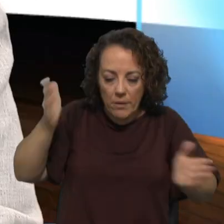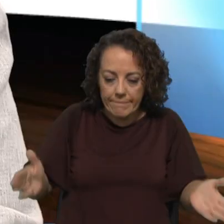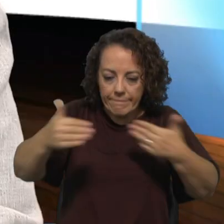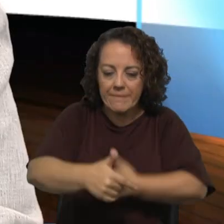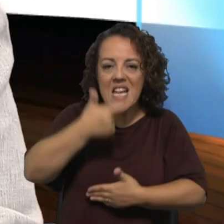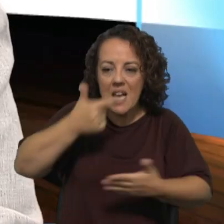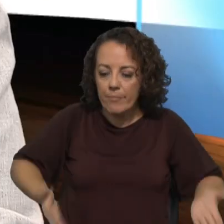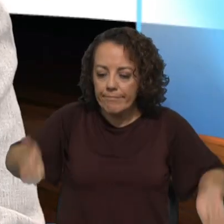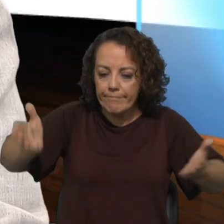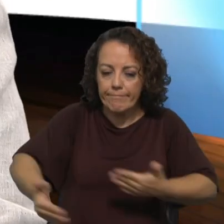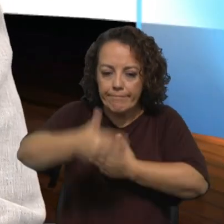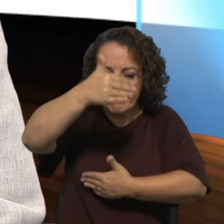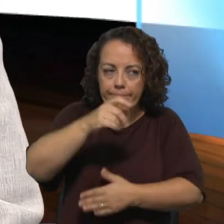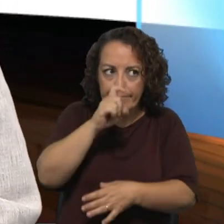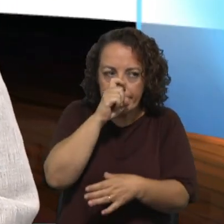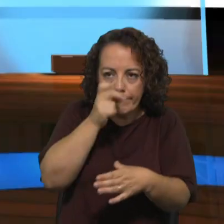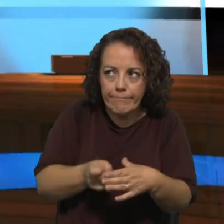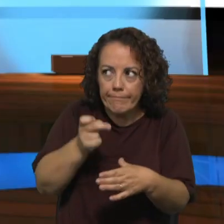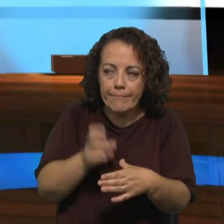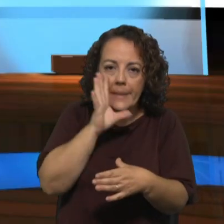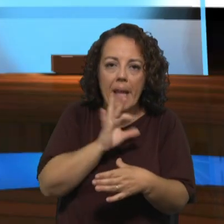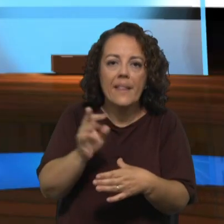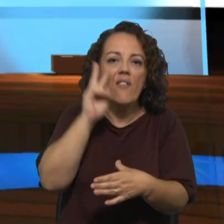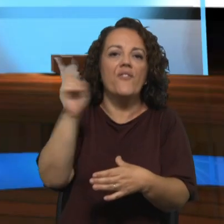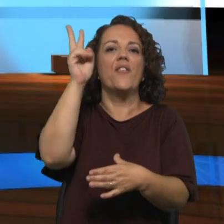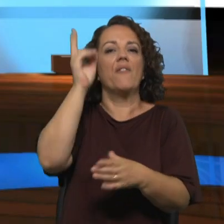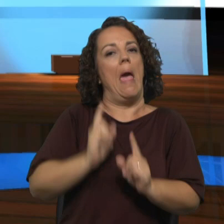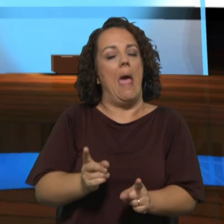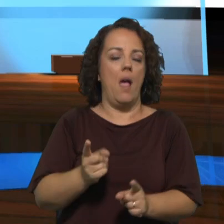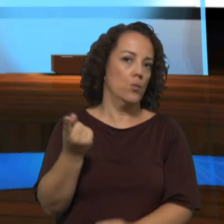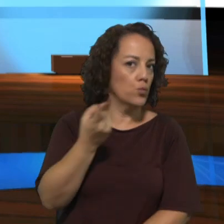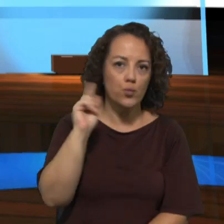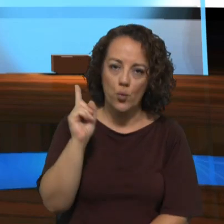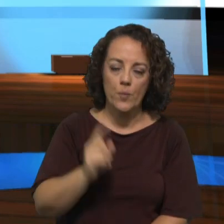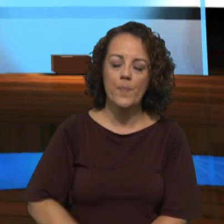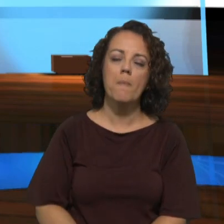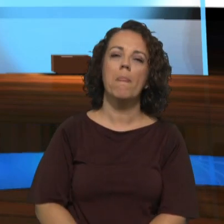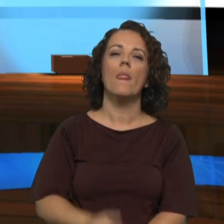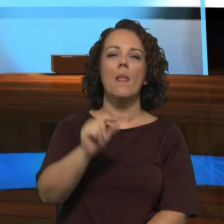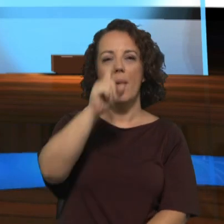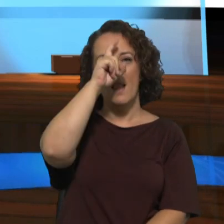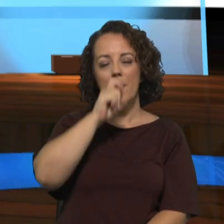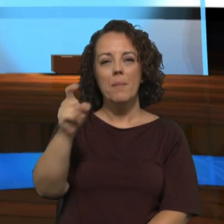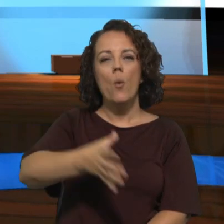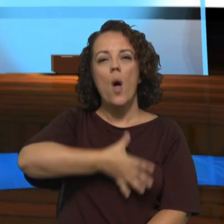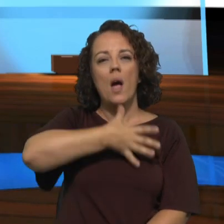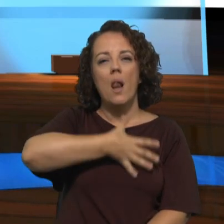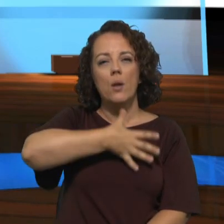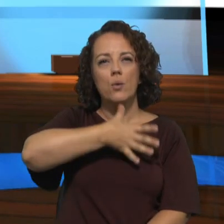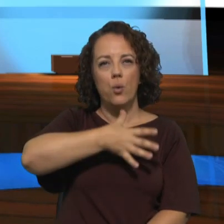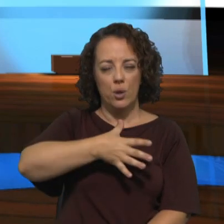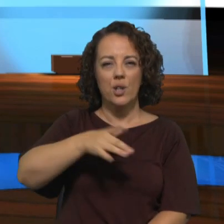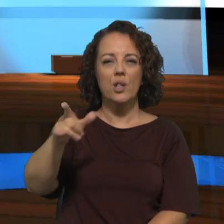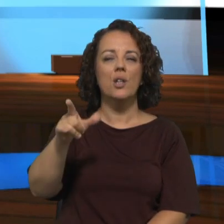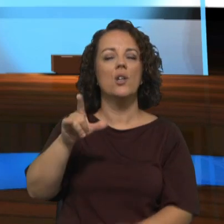tentando sobreviver aos ataques. Eu recordo aqui as palavras do relator-geral, o cardeal Jean-Cloé de